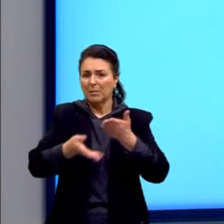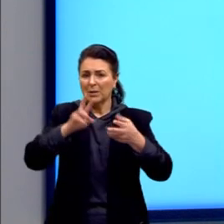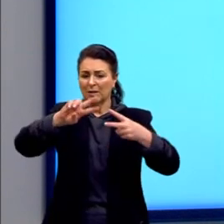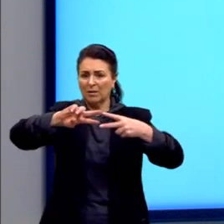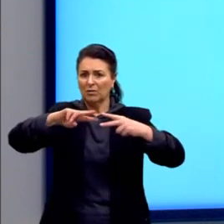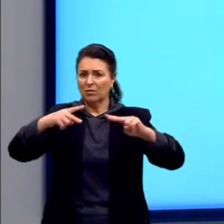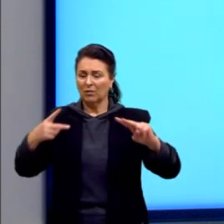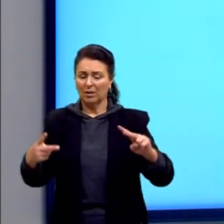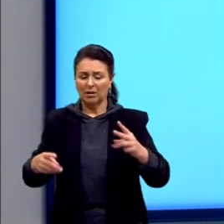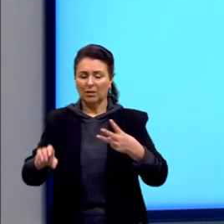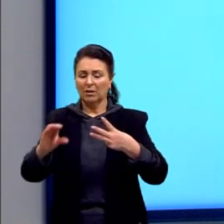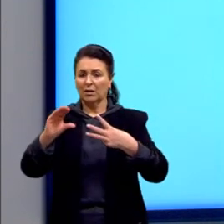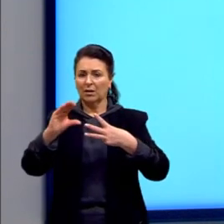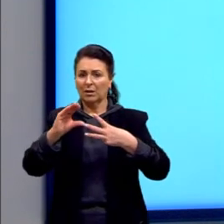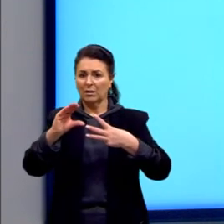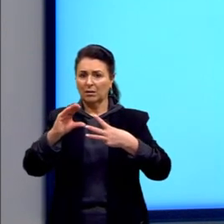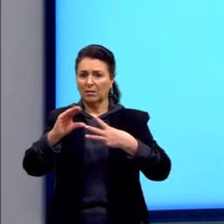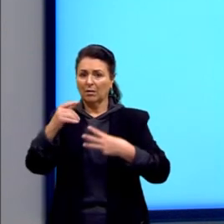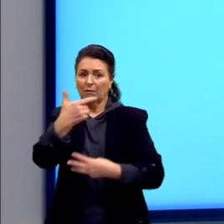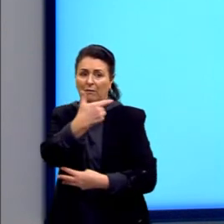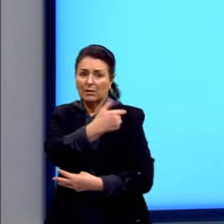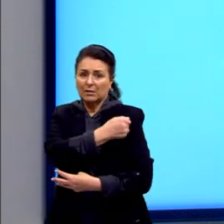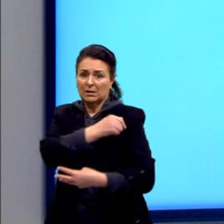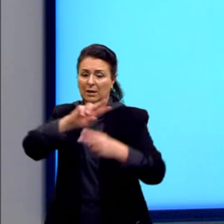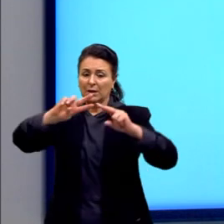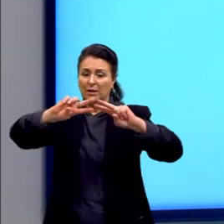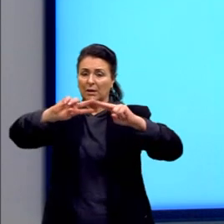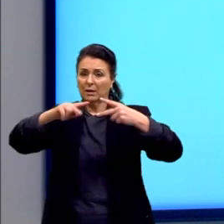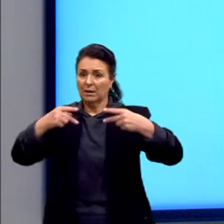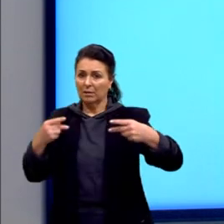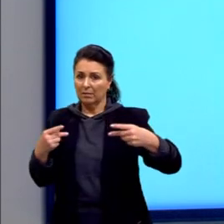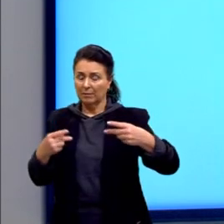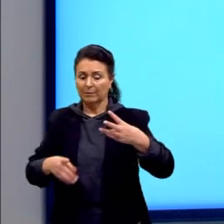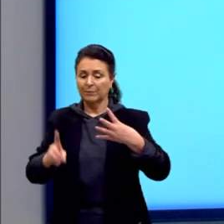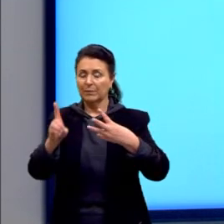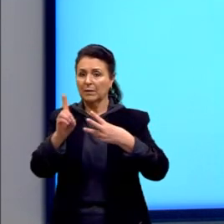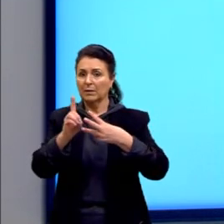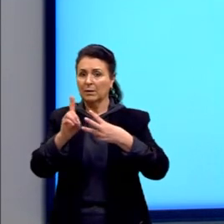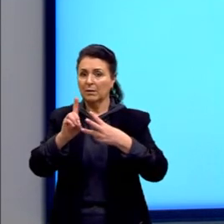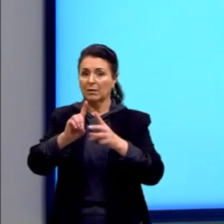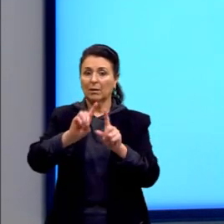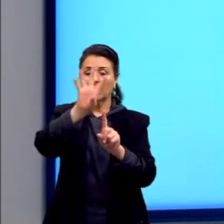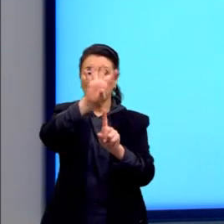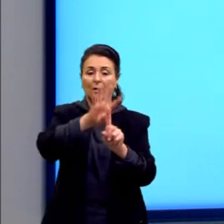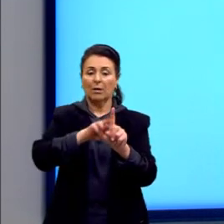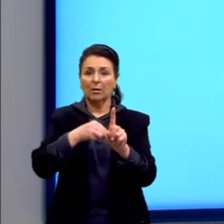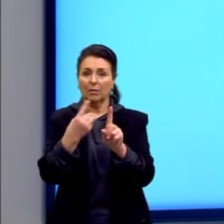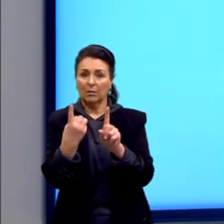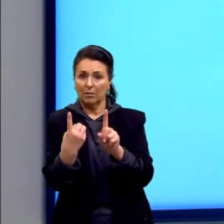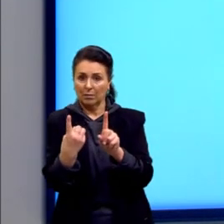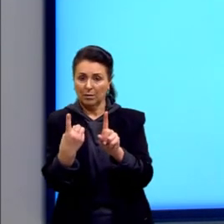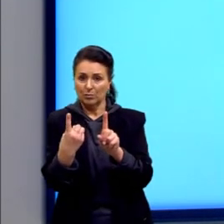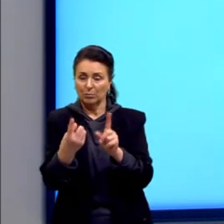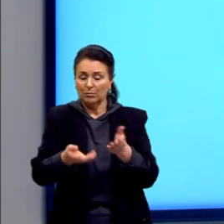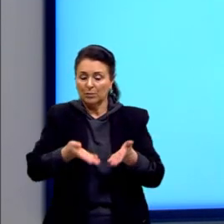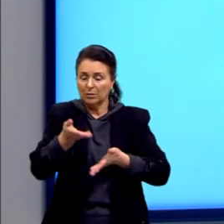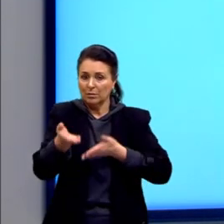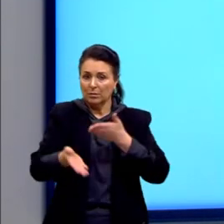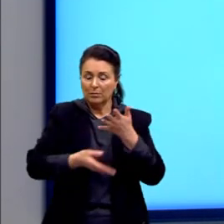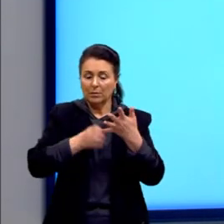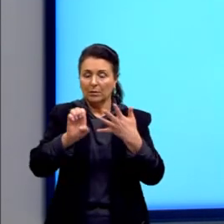Letra C. Vacina de DNA. D. Clonagem terapêutica. Ou E.